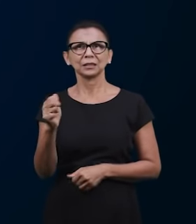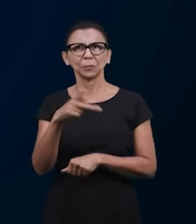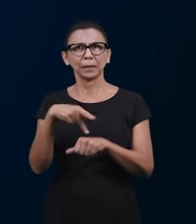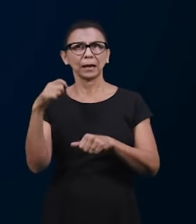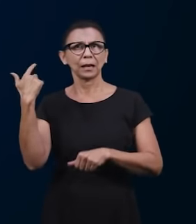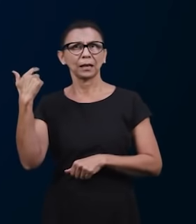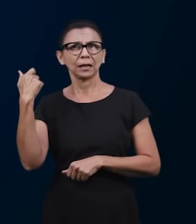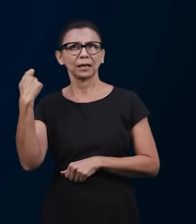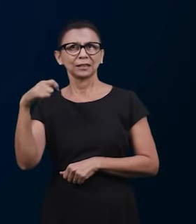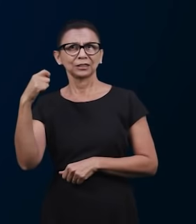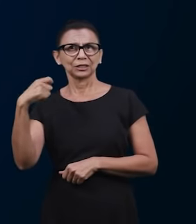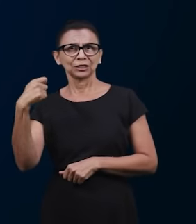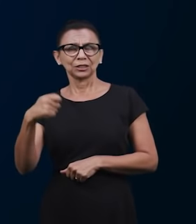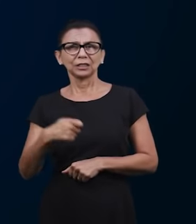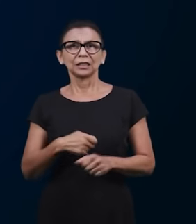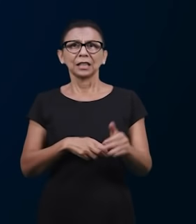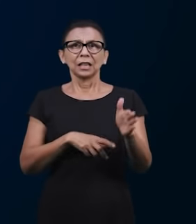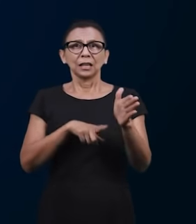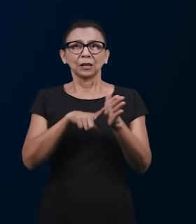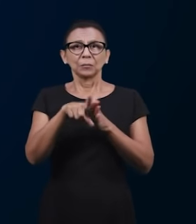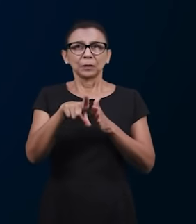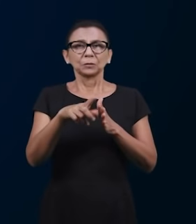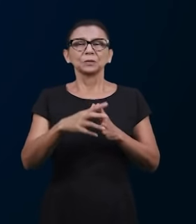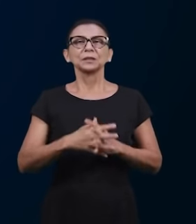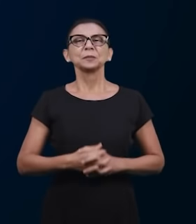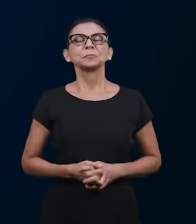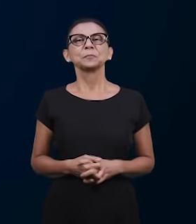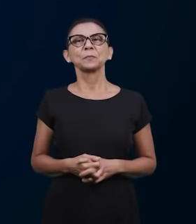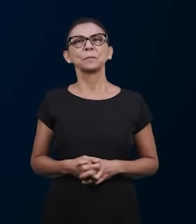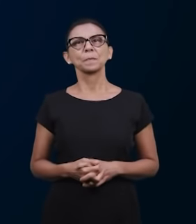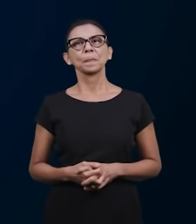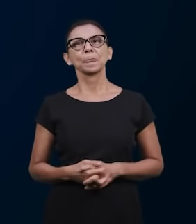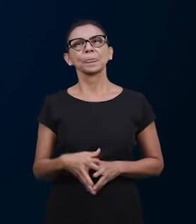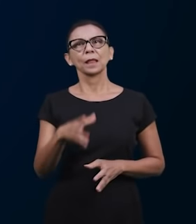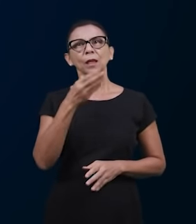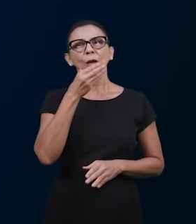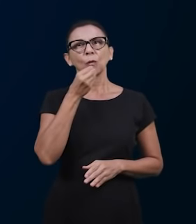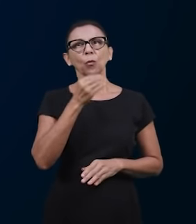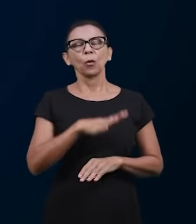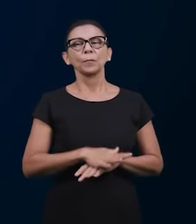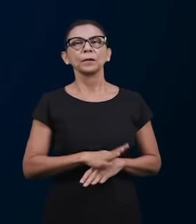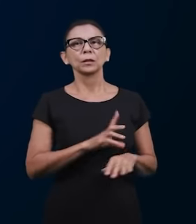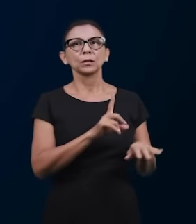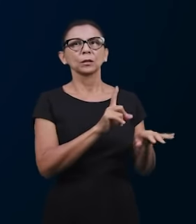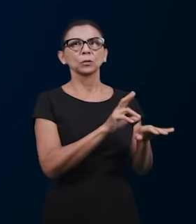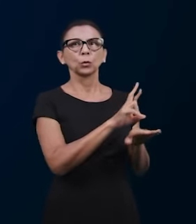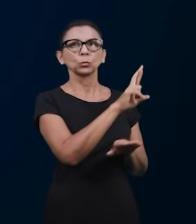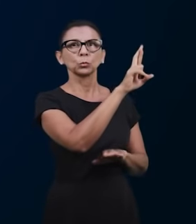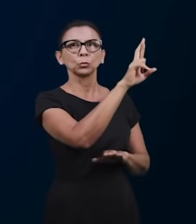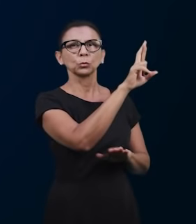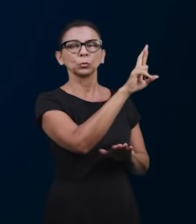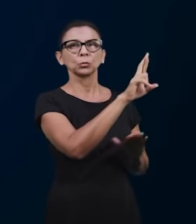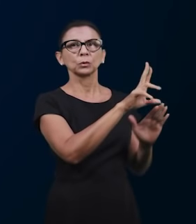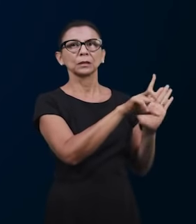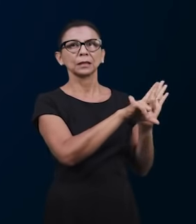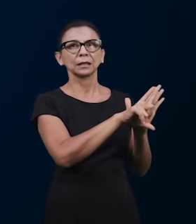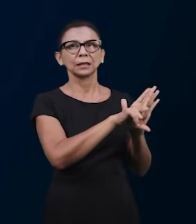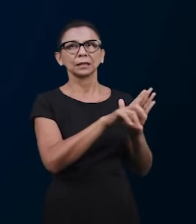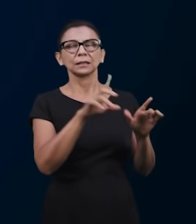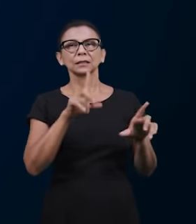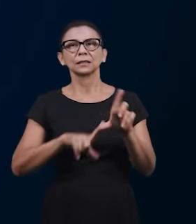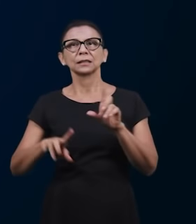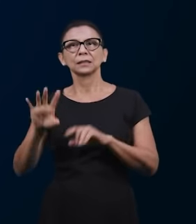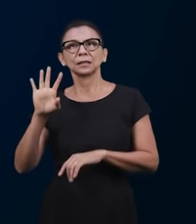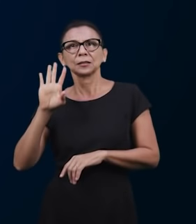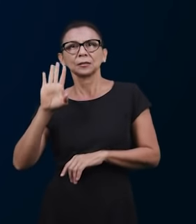a pergunta 2. Quem fez a primeira pergunta foi um intérprete da lei. A